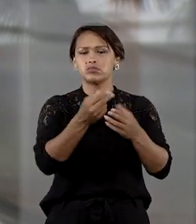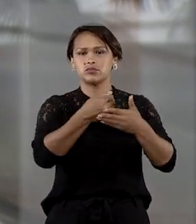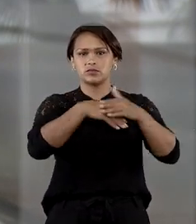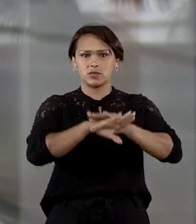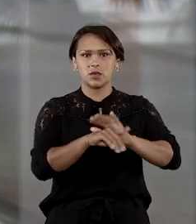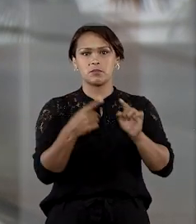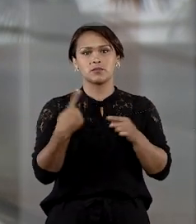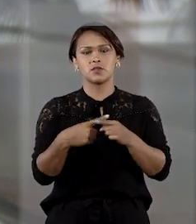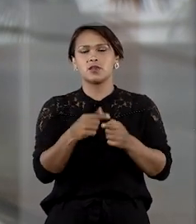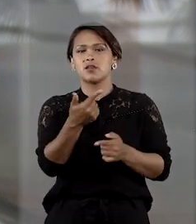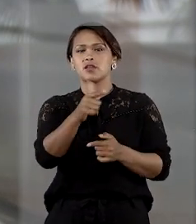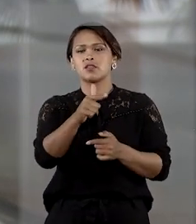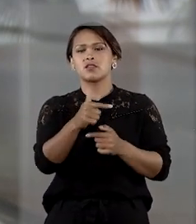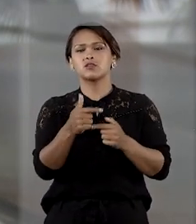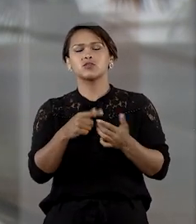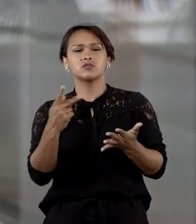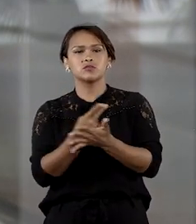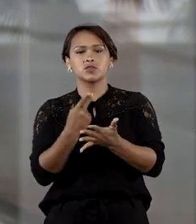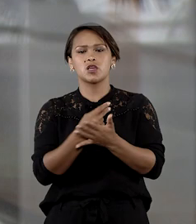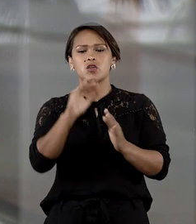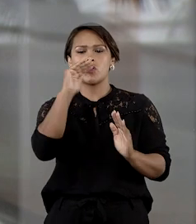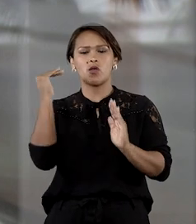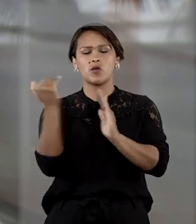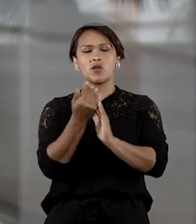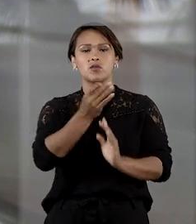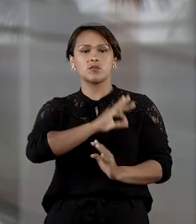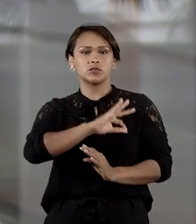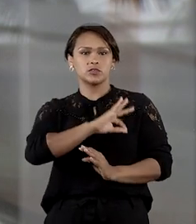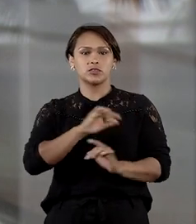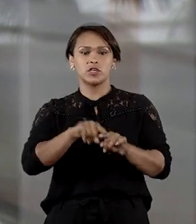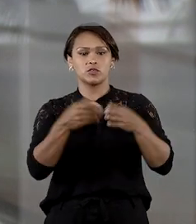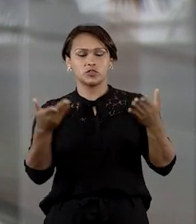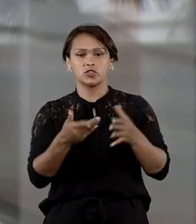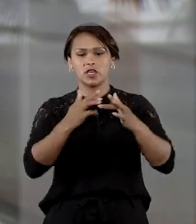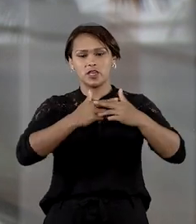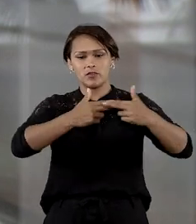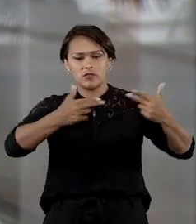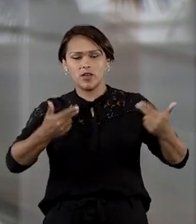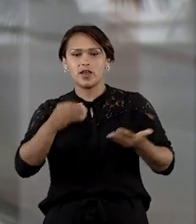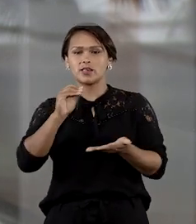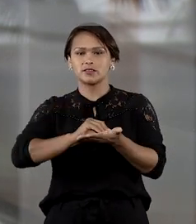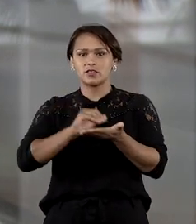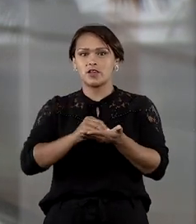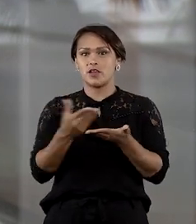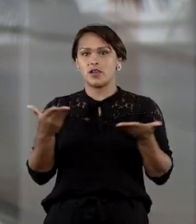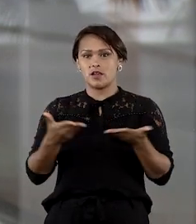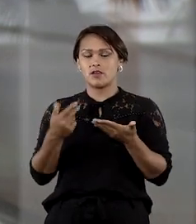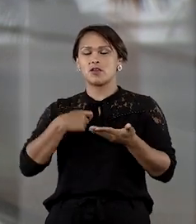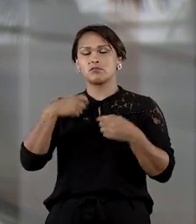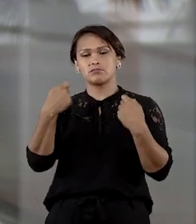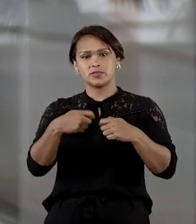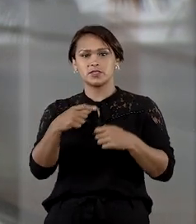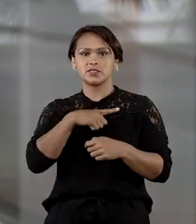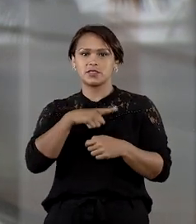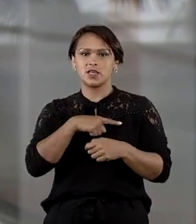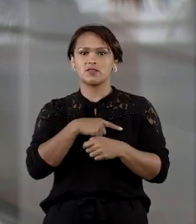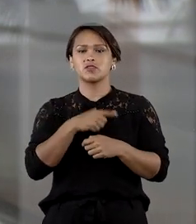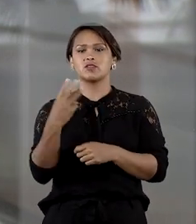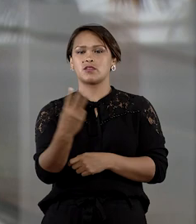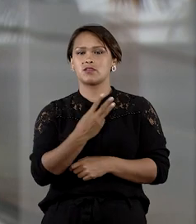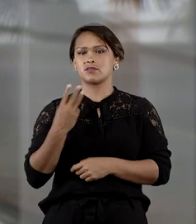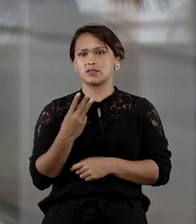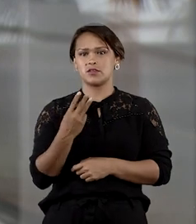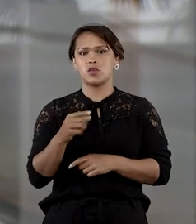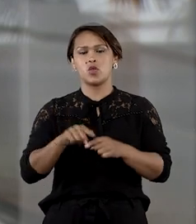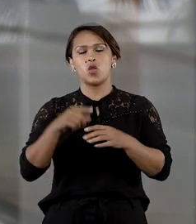procedimento, pois não houve inércia da autoridade policial, já que as diligências pendentes até então dependiam de ato de